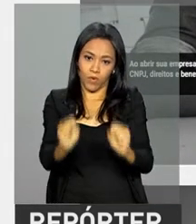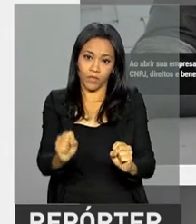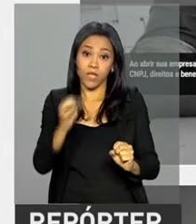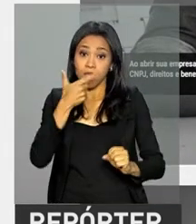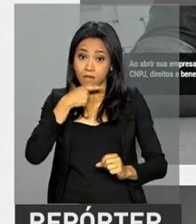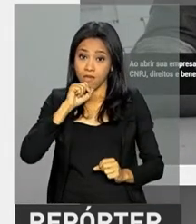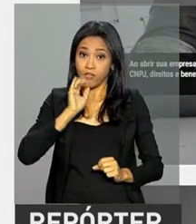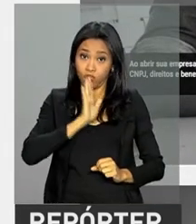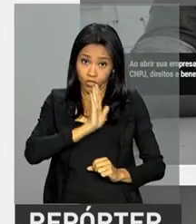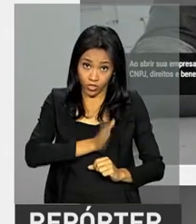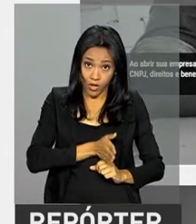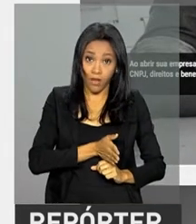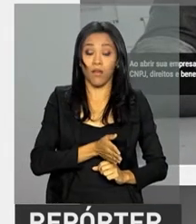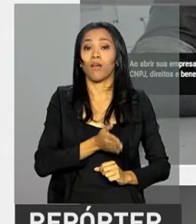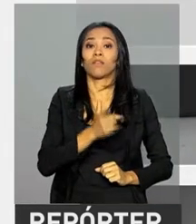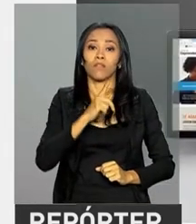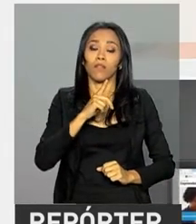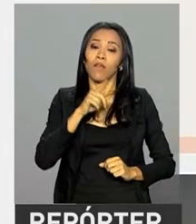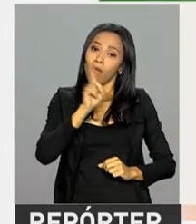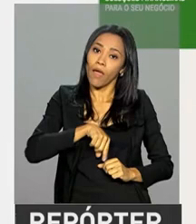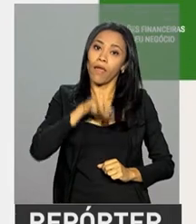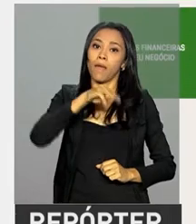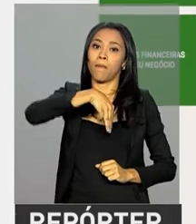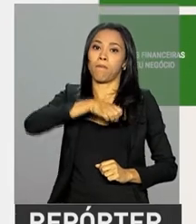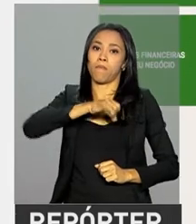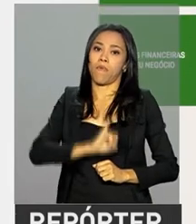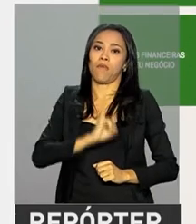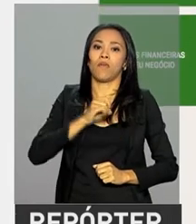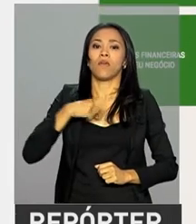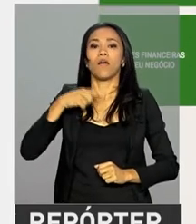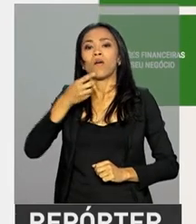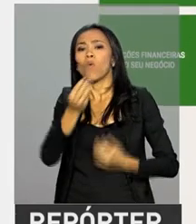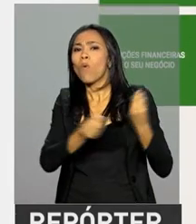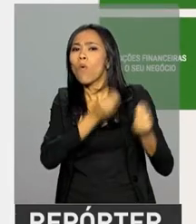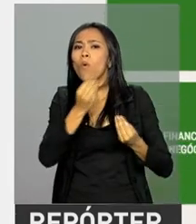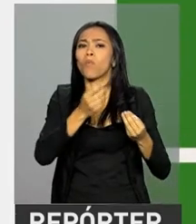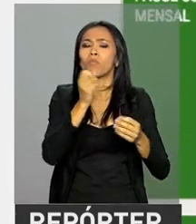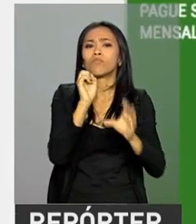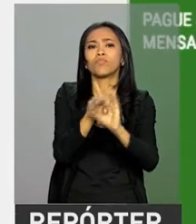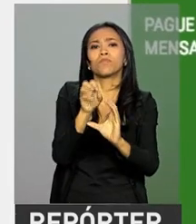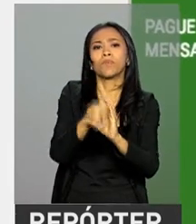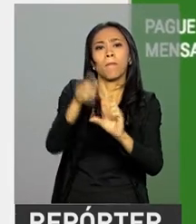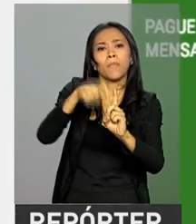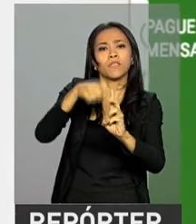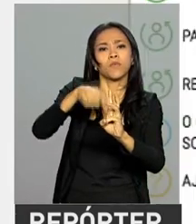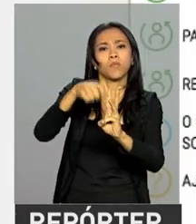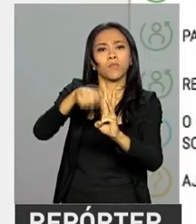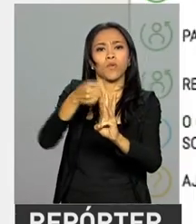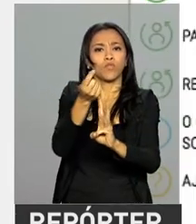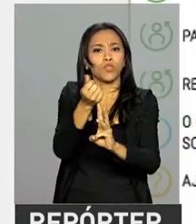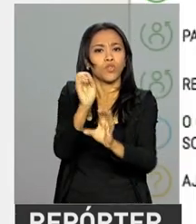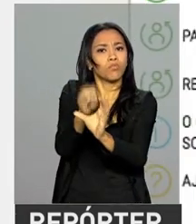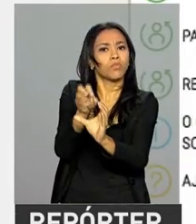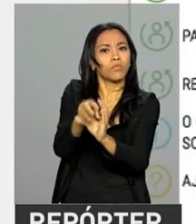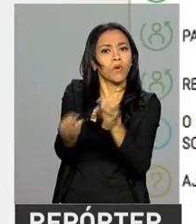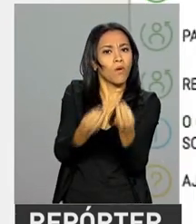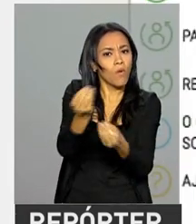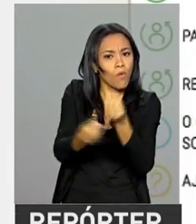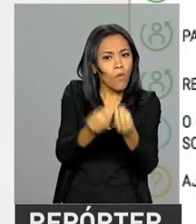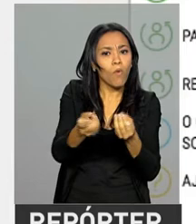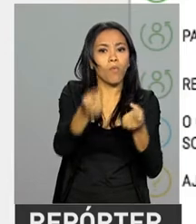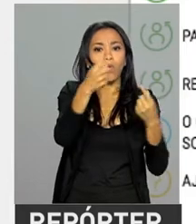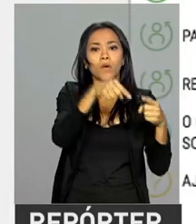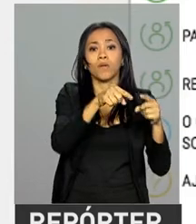quem já é um MEI, o site permite escolher como a contribuição mensal será feita entre categorias, como débito